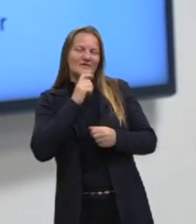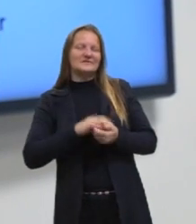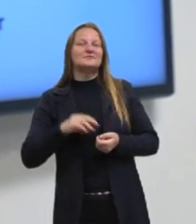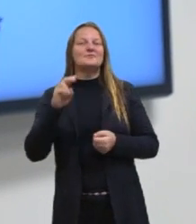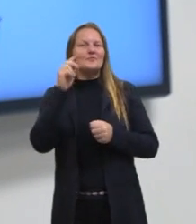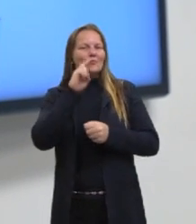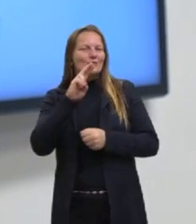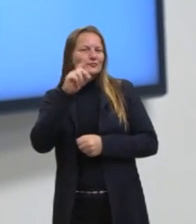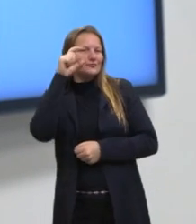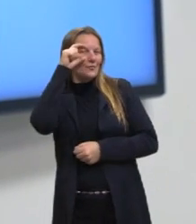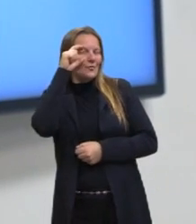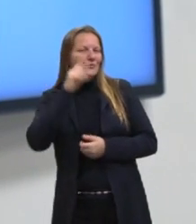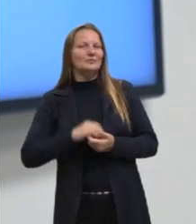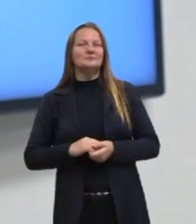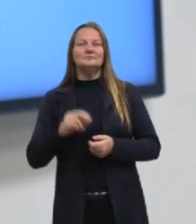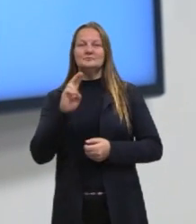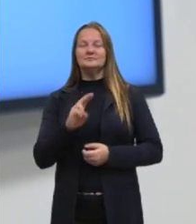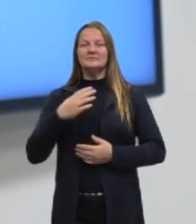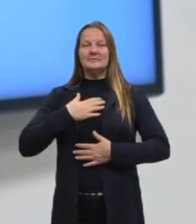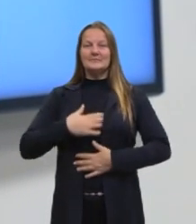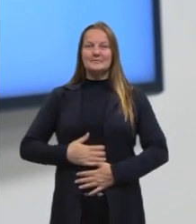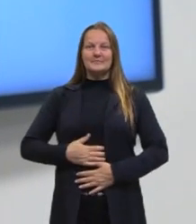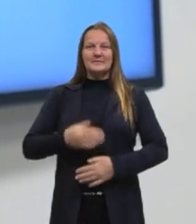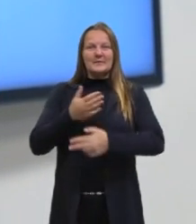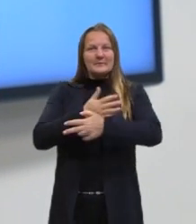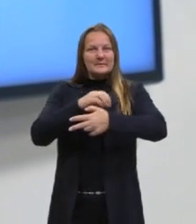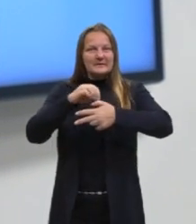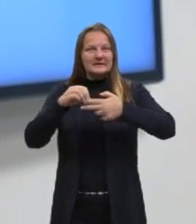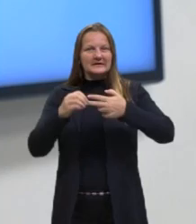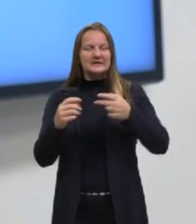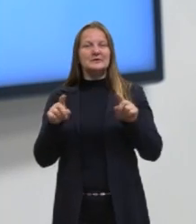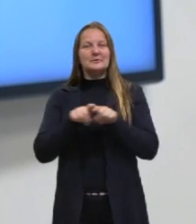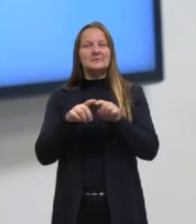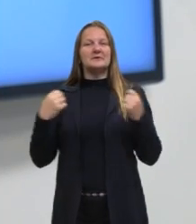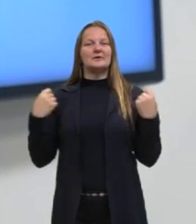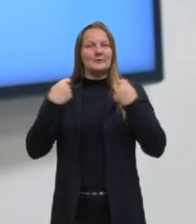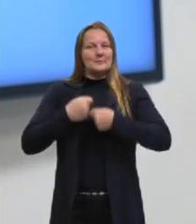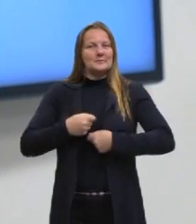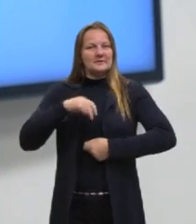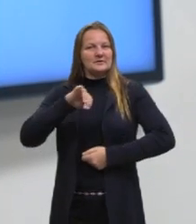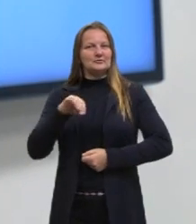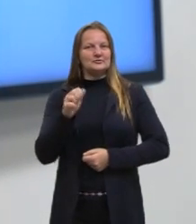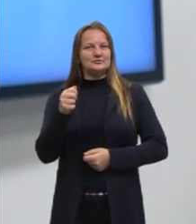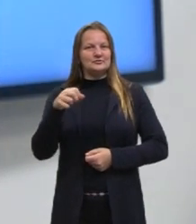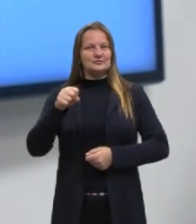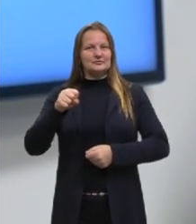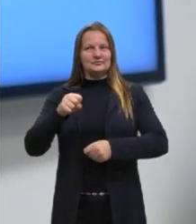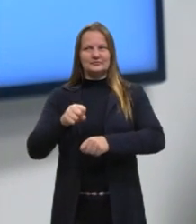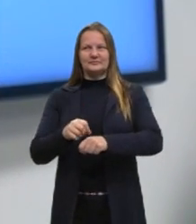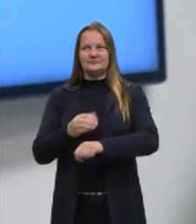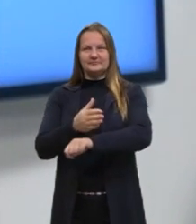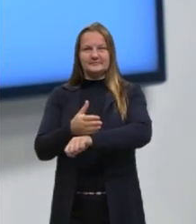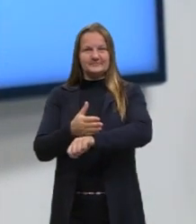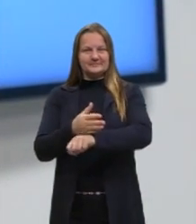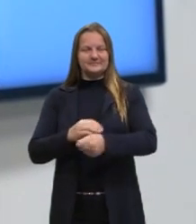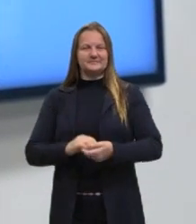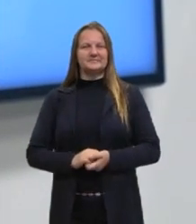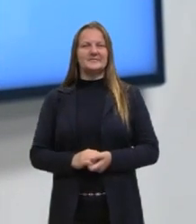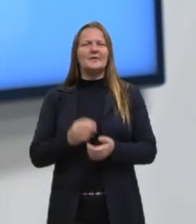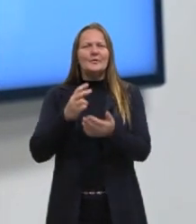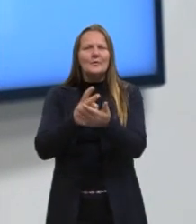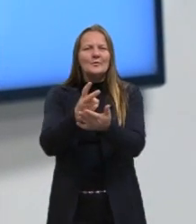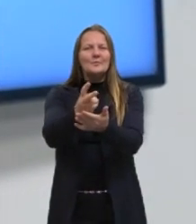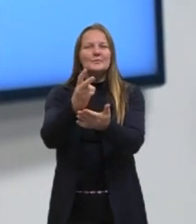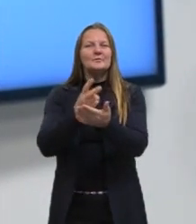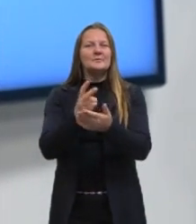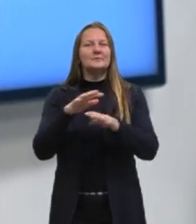óculos. Estou utilizando a camiseta do pré-ENEM e também uma camisa jeans. Então, vamos dar continuidade aí nas nossas aulas